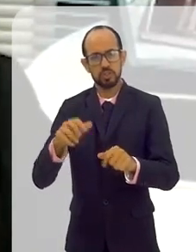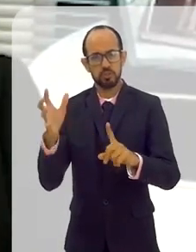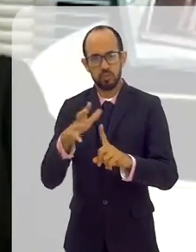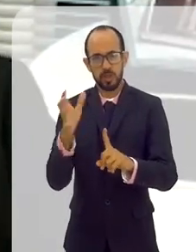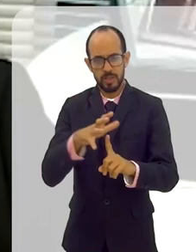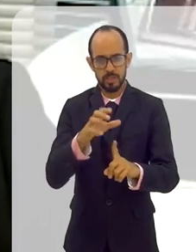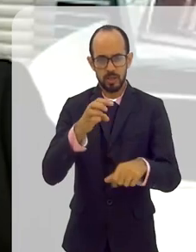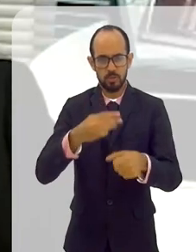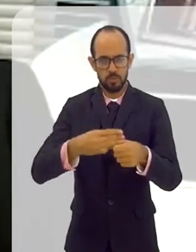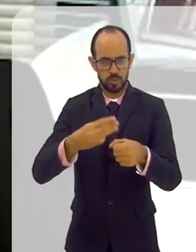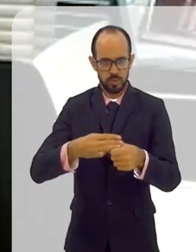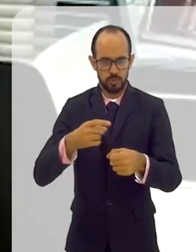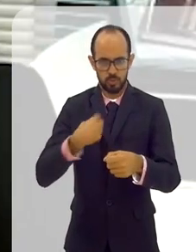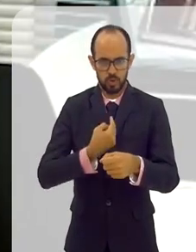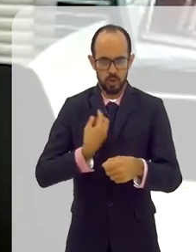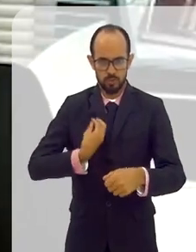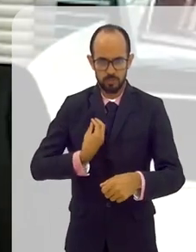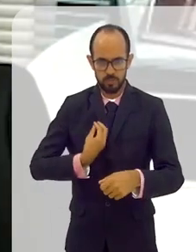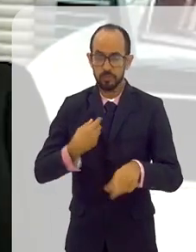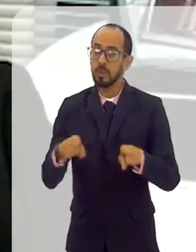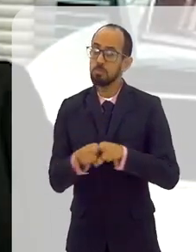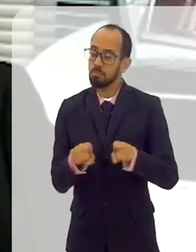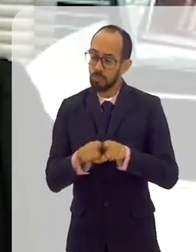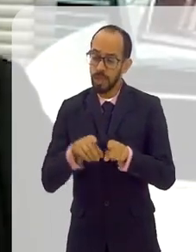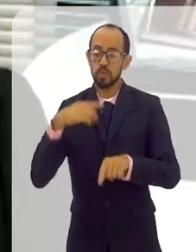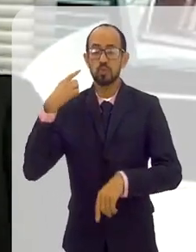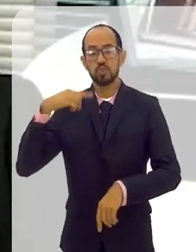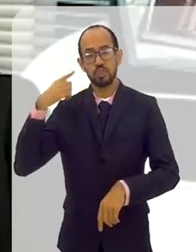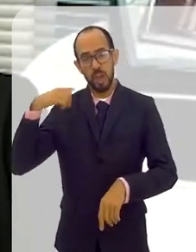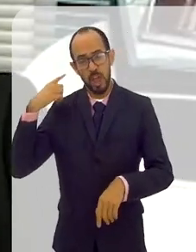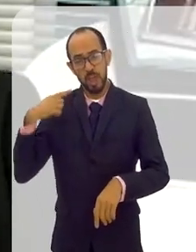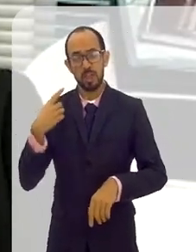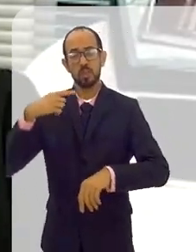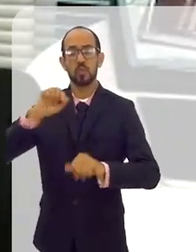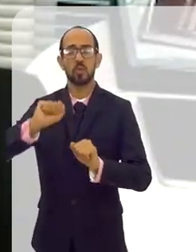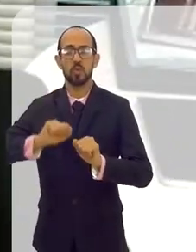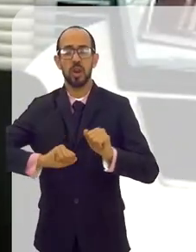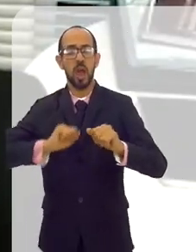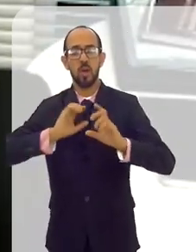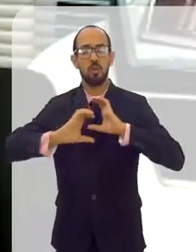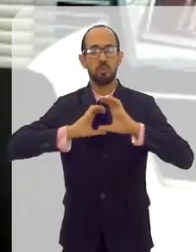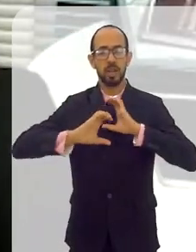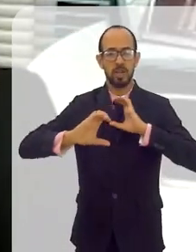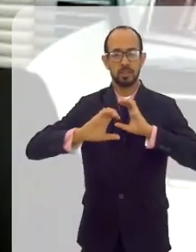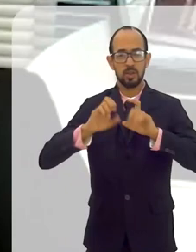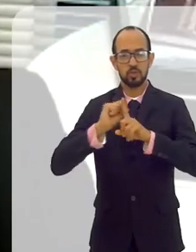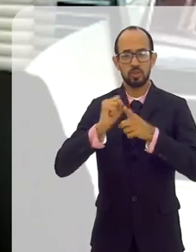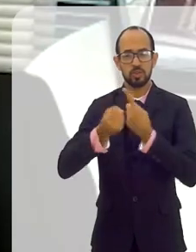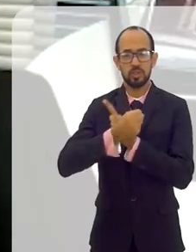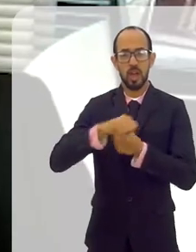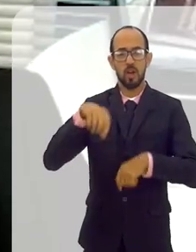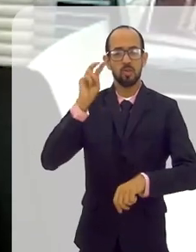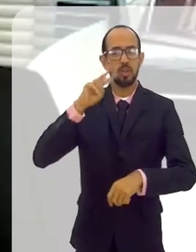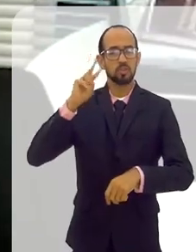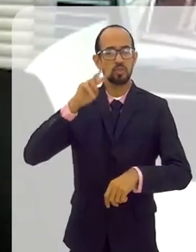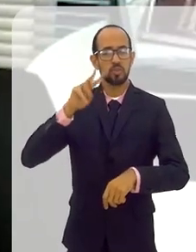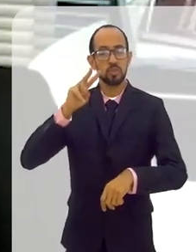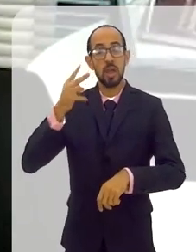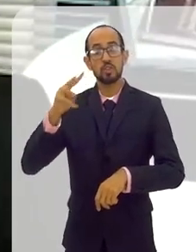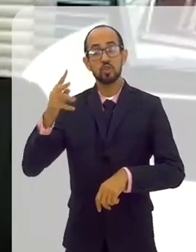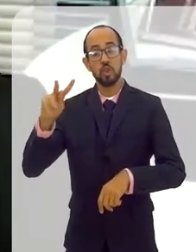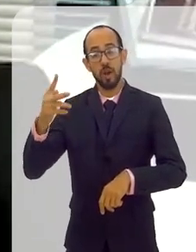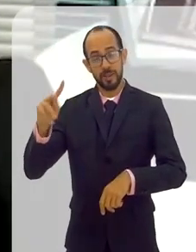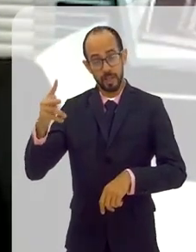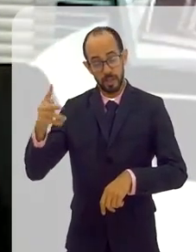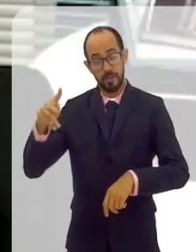estamos. Isso é verdade para o campo do direito, para o campo da comunicação social, da história. São estudantes muito envolvidos